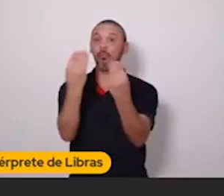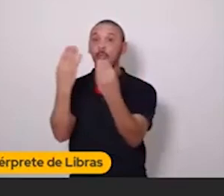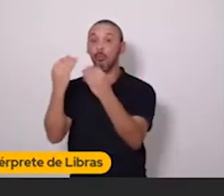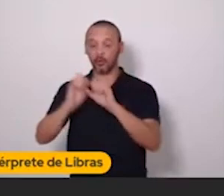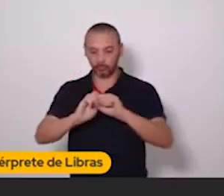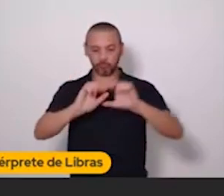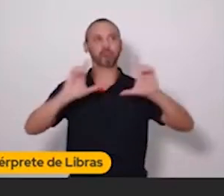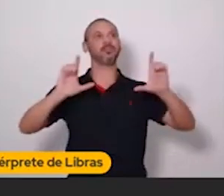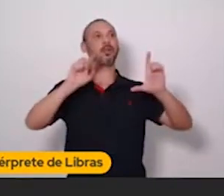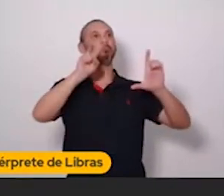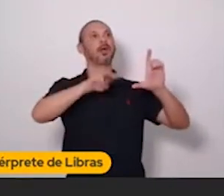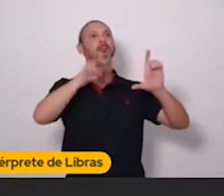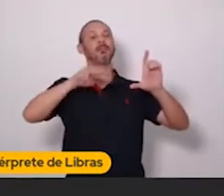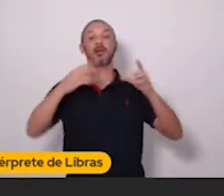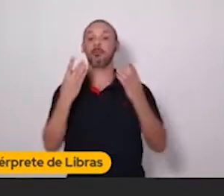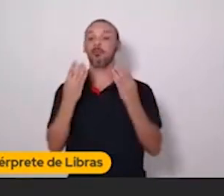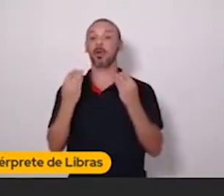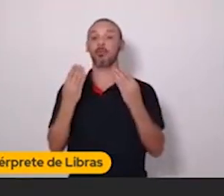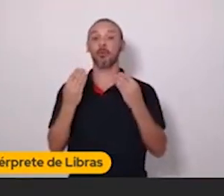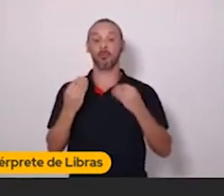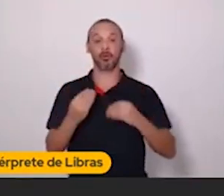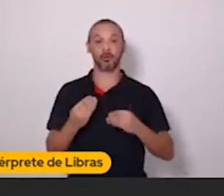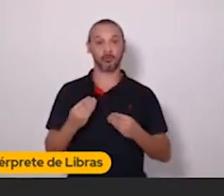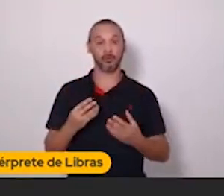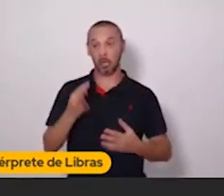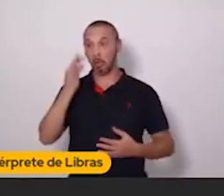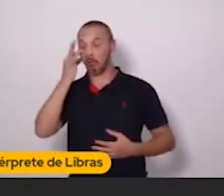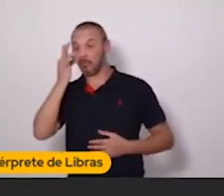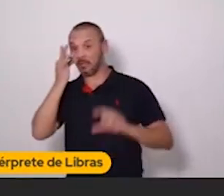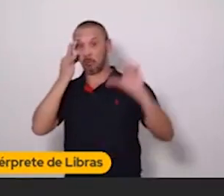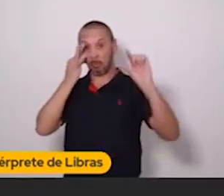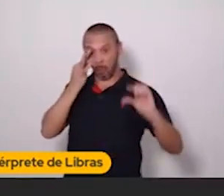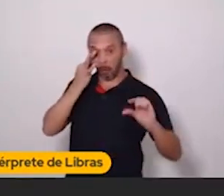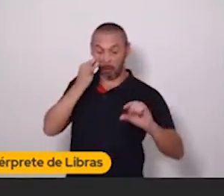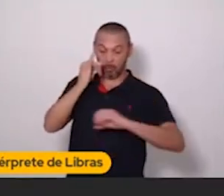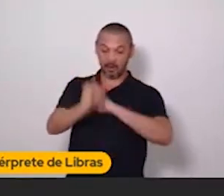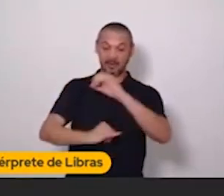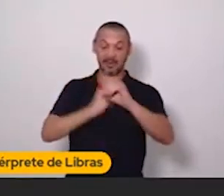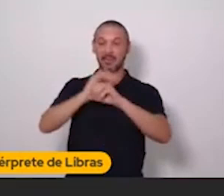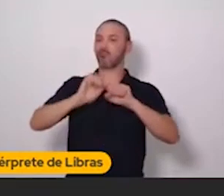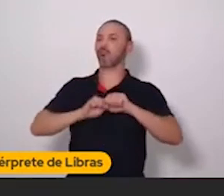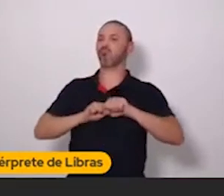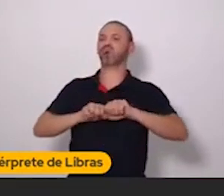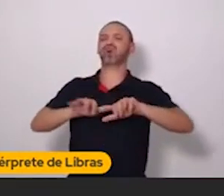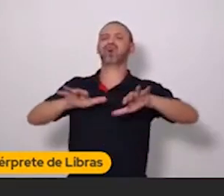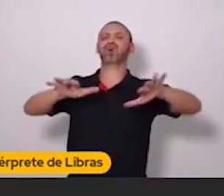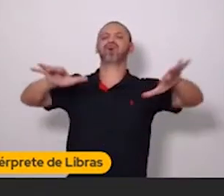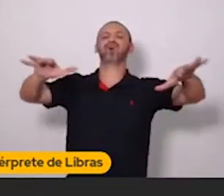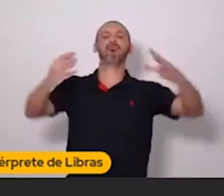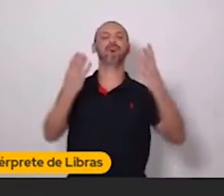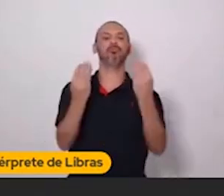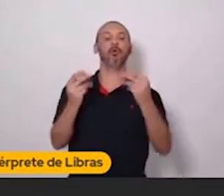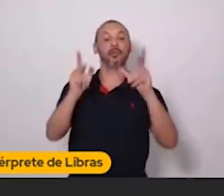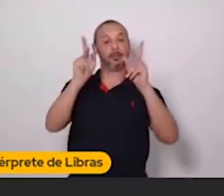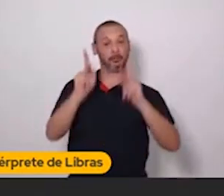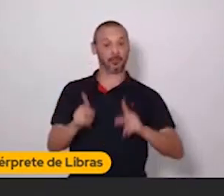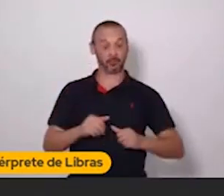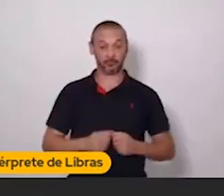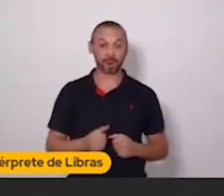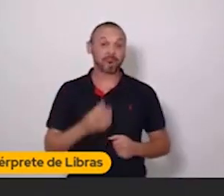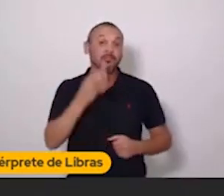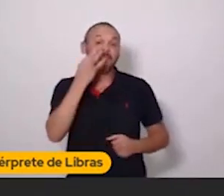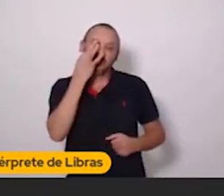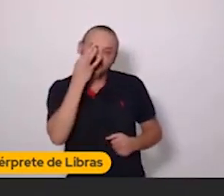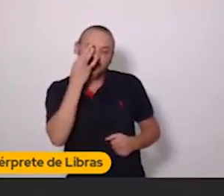somente no físico, por exemplo. Se você tem uma loja física, você consegue atingir somente as pessoas que